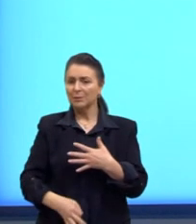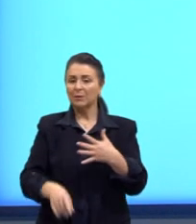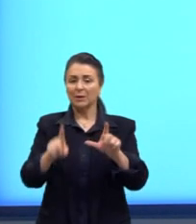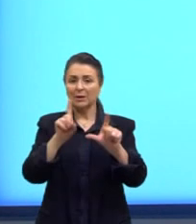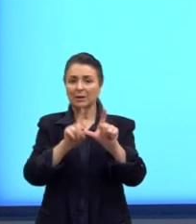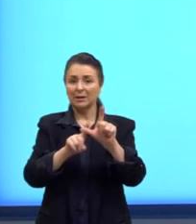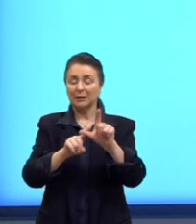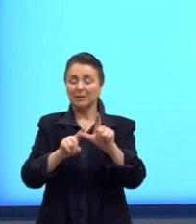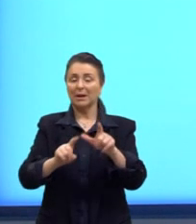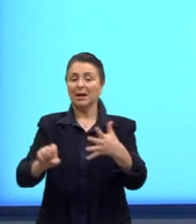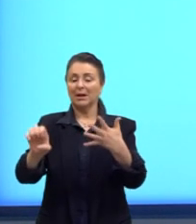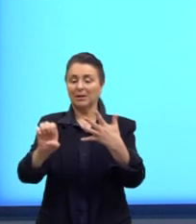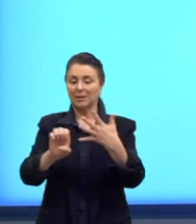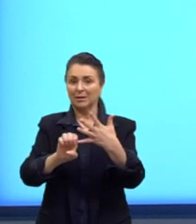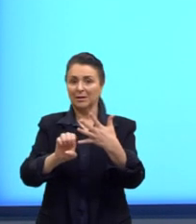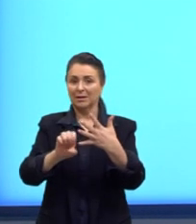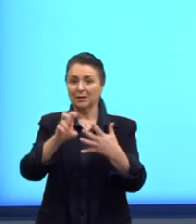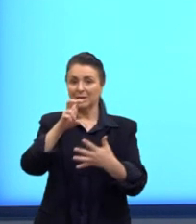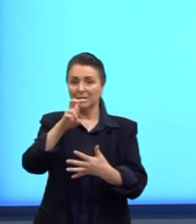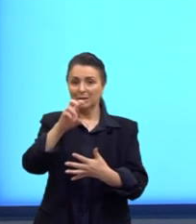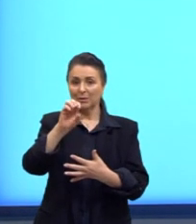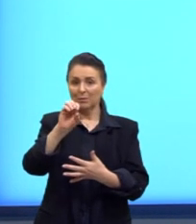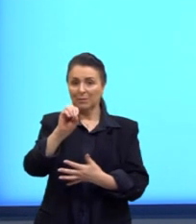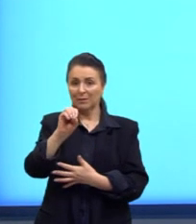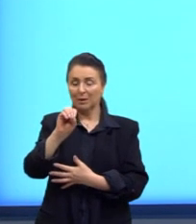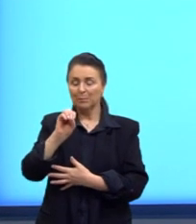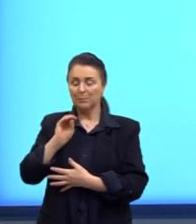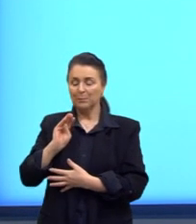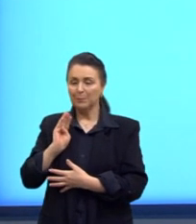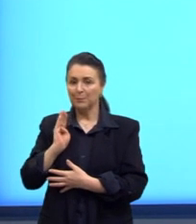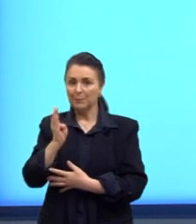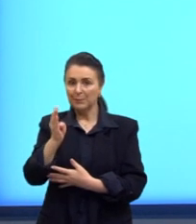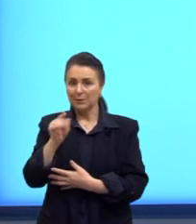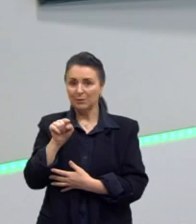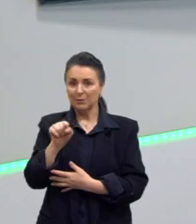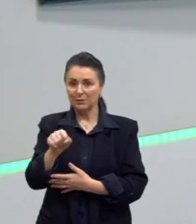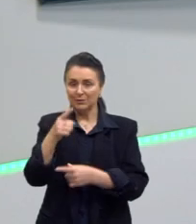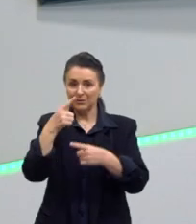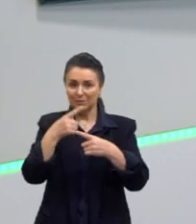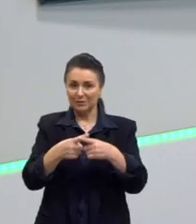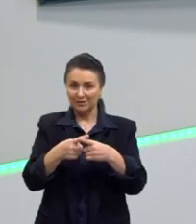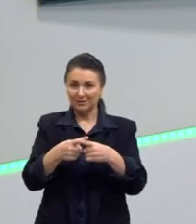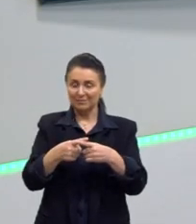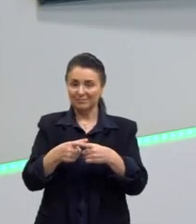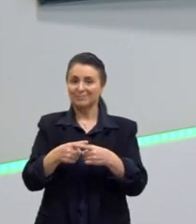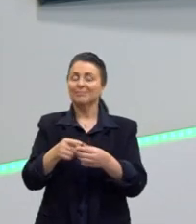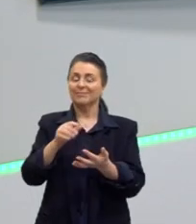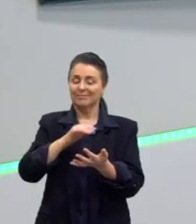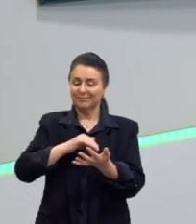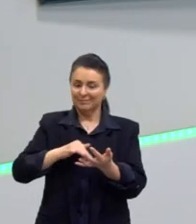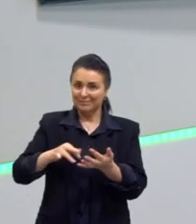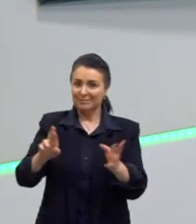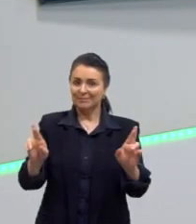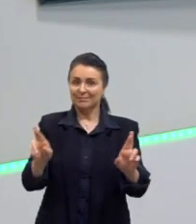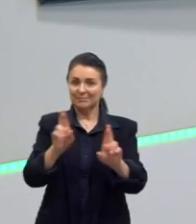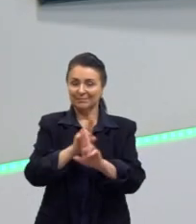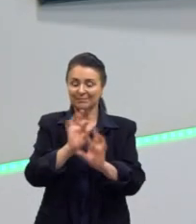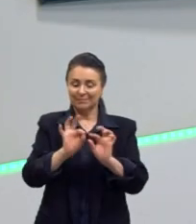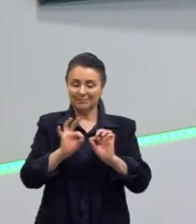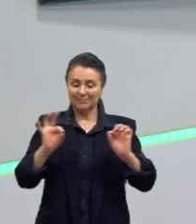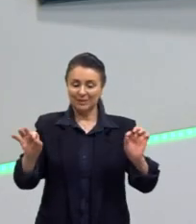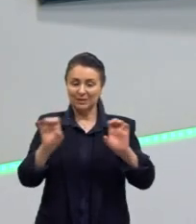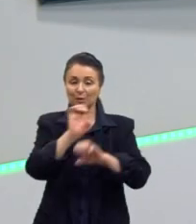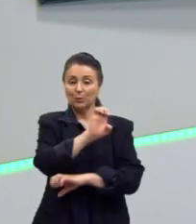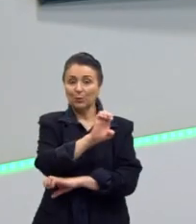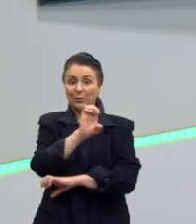letra E, 50 bilhões de vezes. Aqui a gente trabalhou um pouquinho dessa relação, né? A medida do